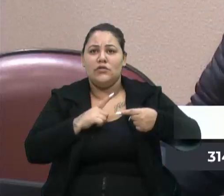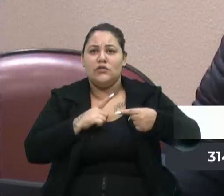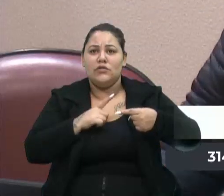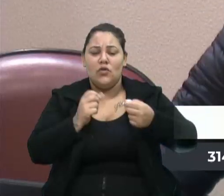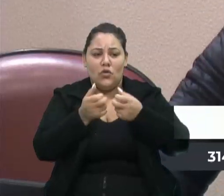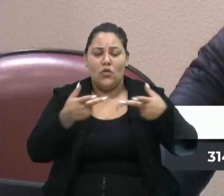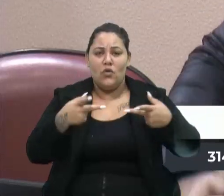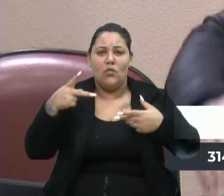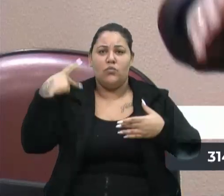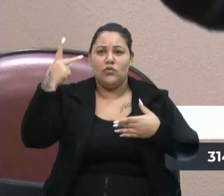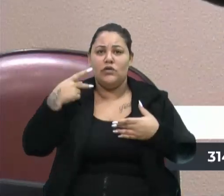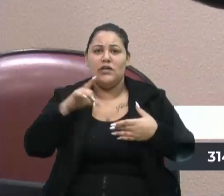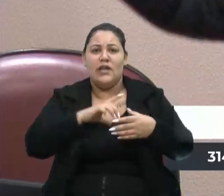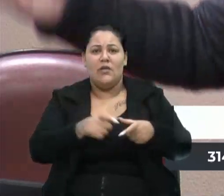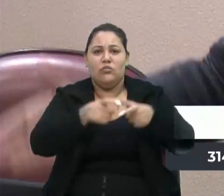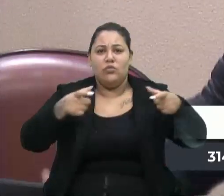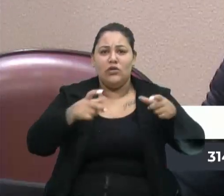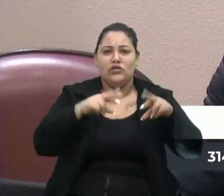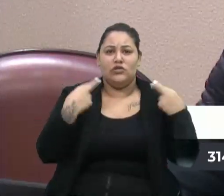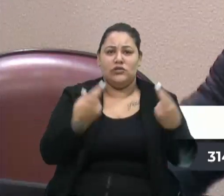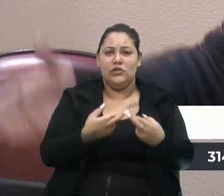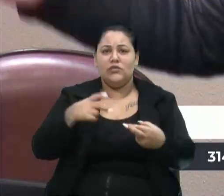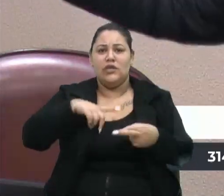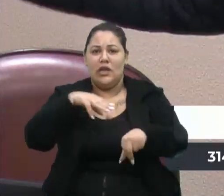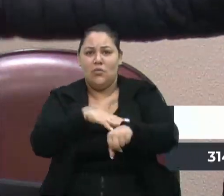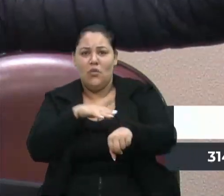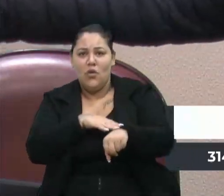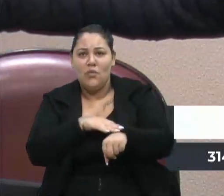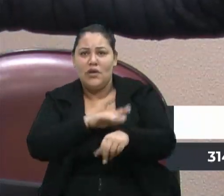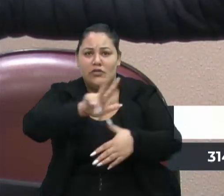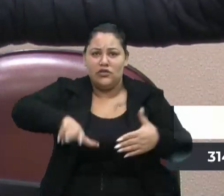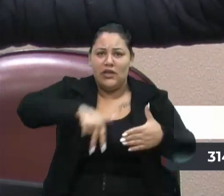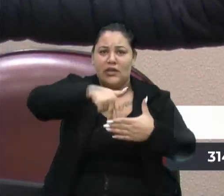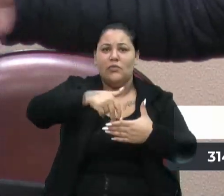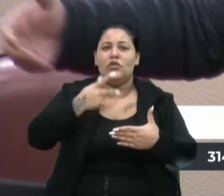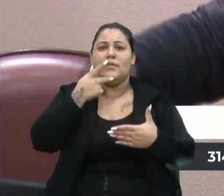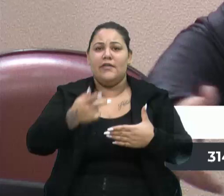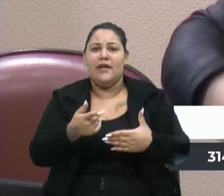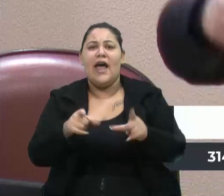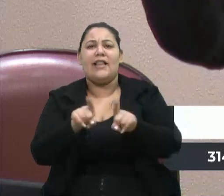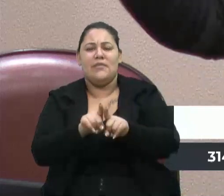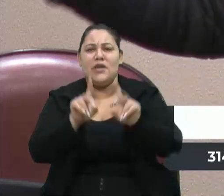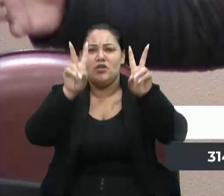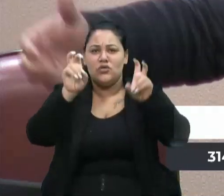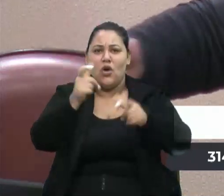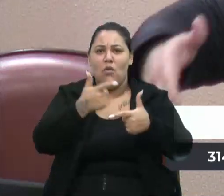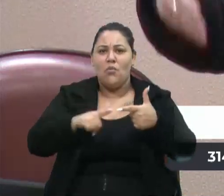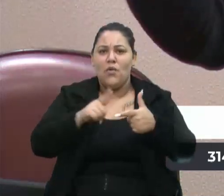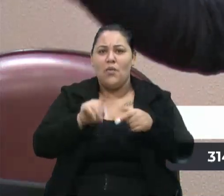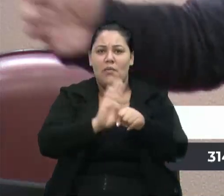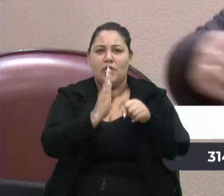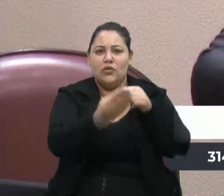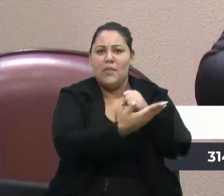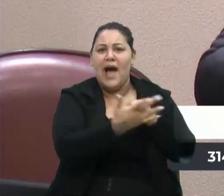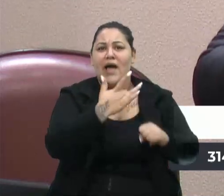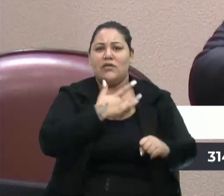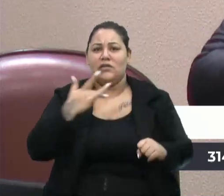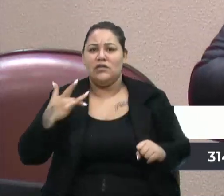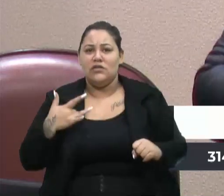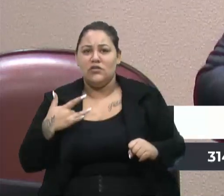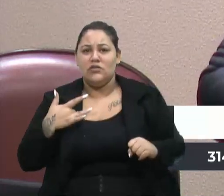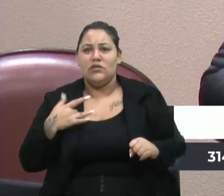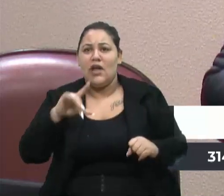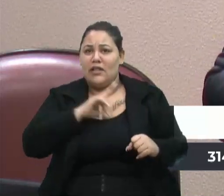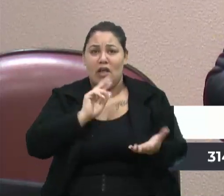discutir o grande expediente, tem um momento de estar na tribuna para falar sobre os problemas do bairro, da saúde. Eu